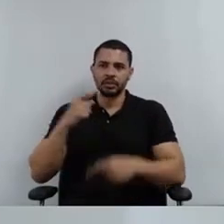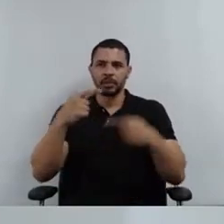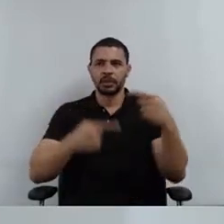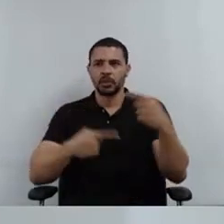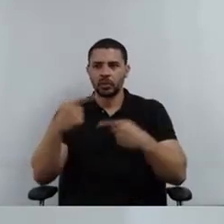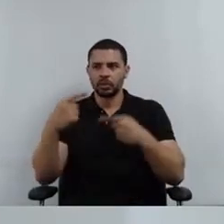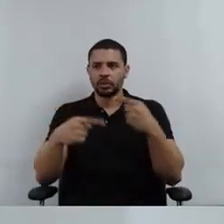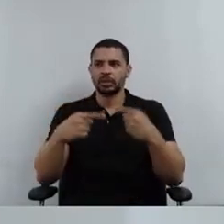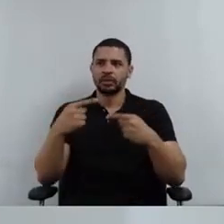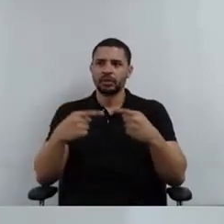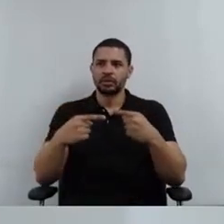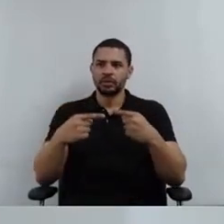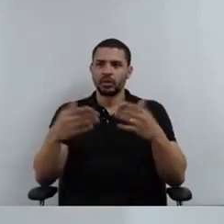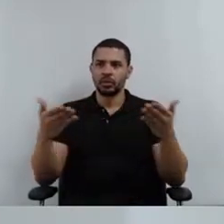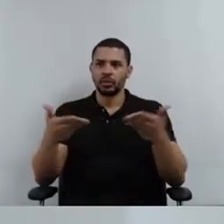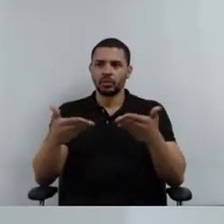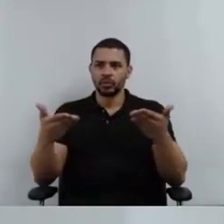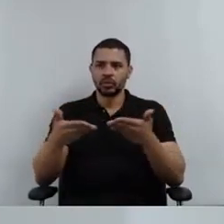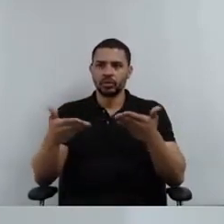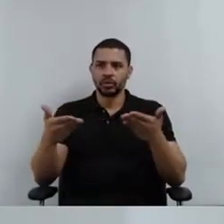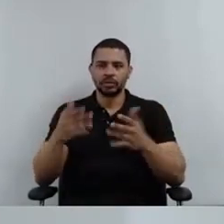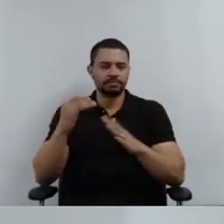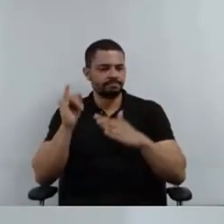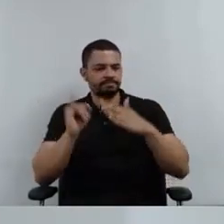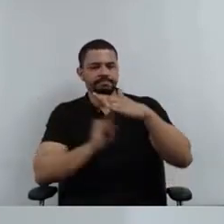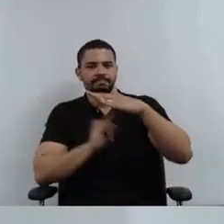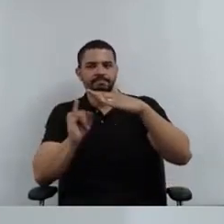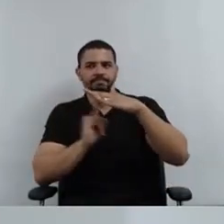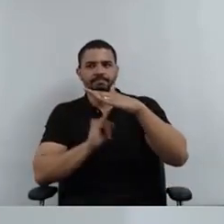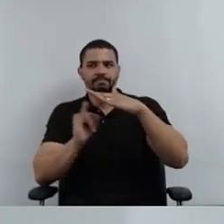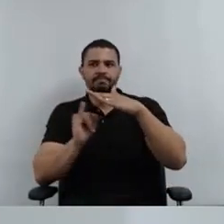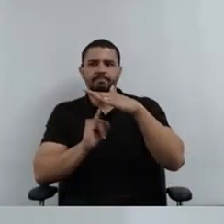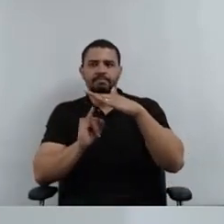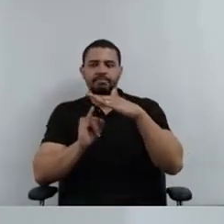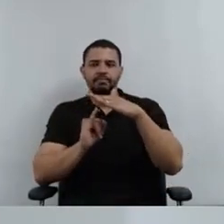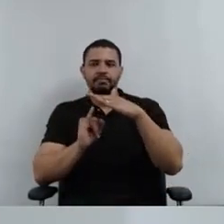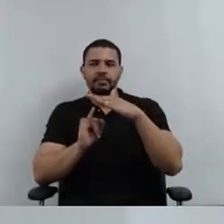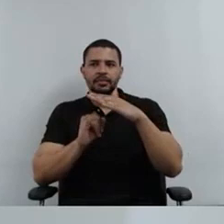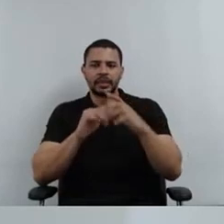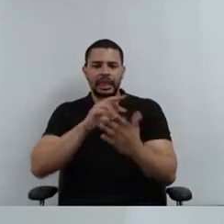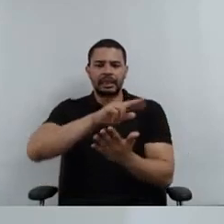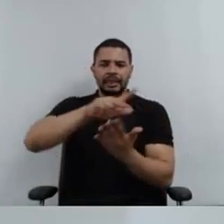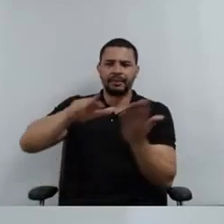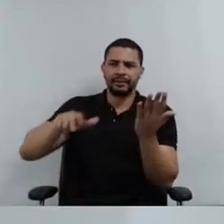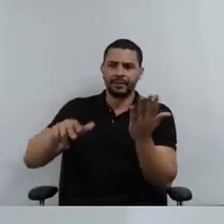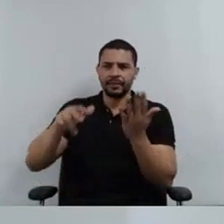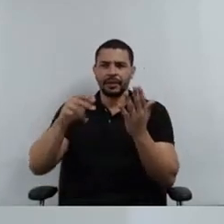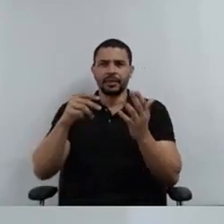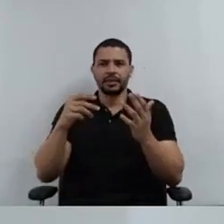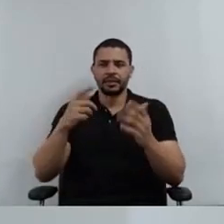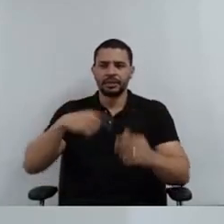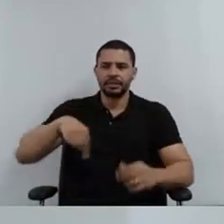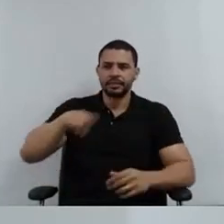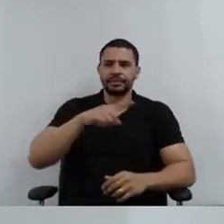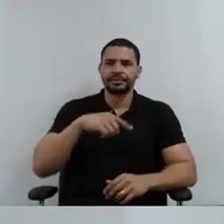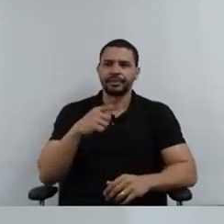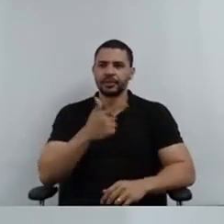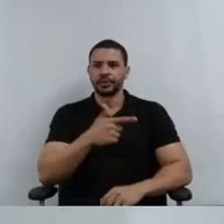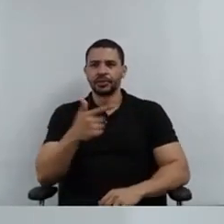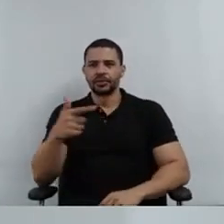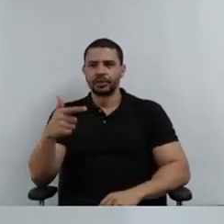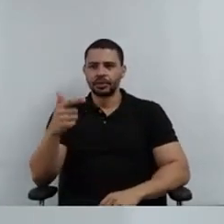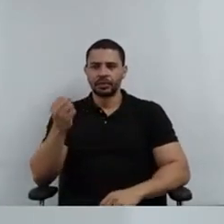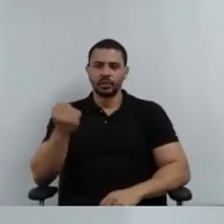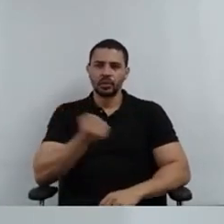a qual nossa instituição está inserida, onde, diferentemente dos demais órgãos, a Defensoria não conta com um percentual definido no